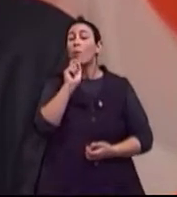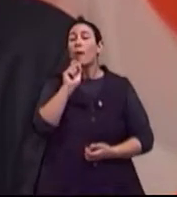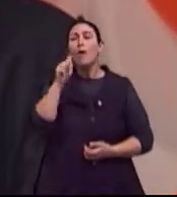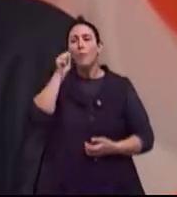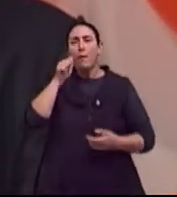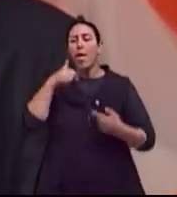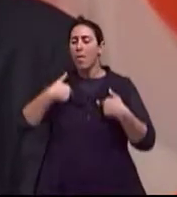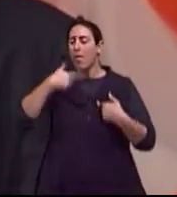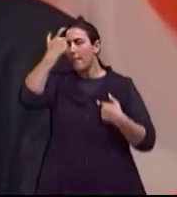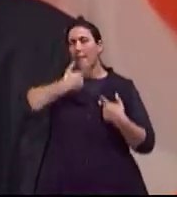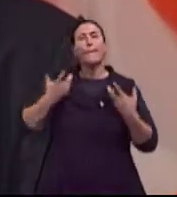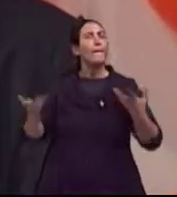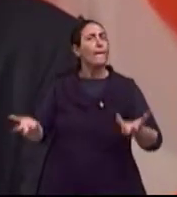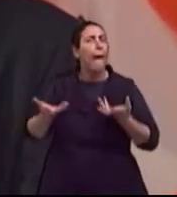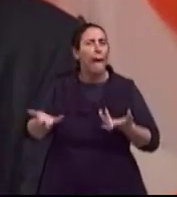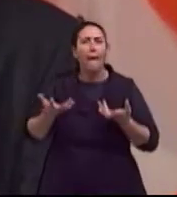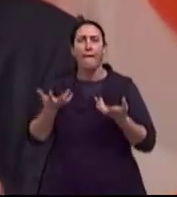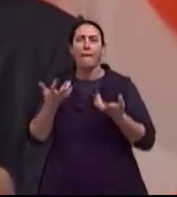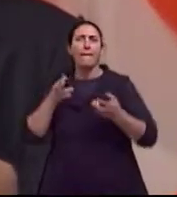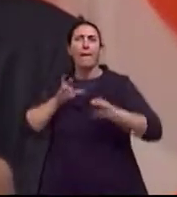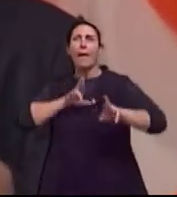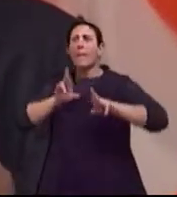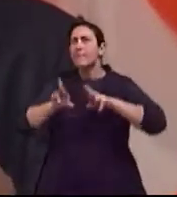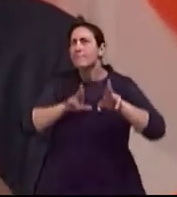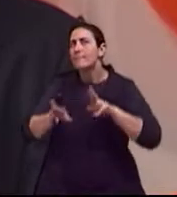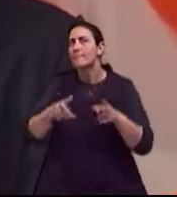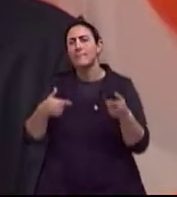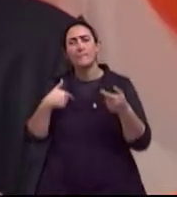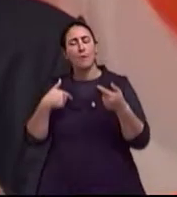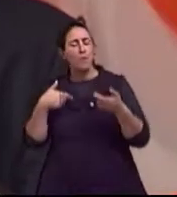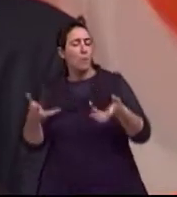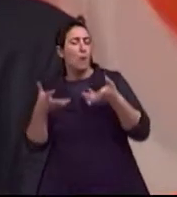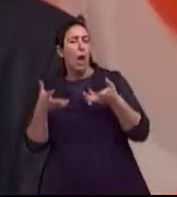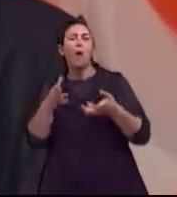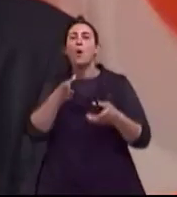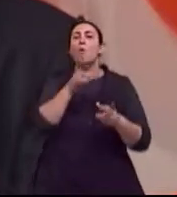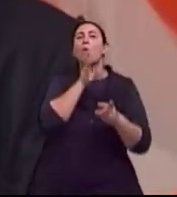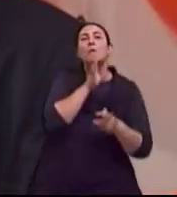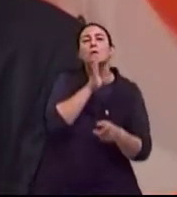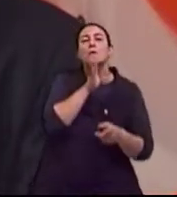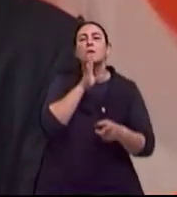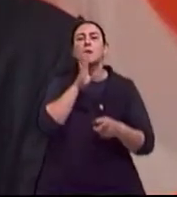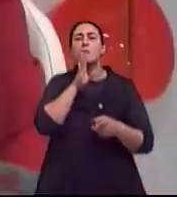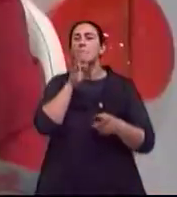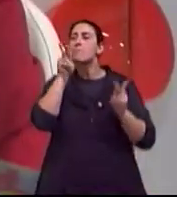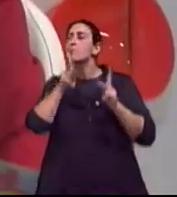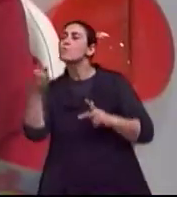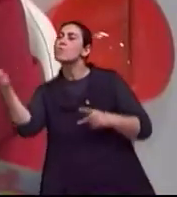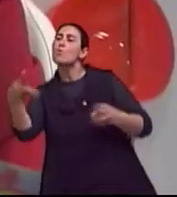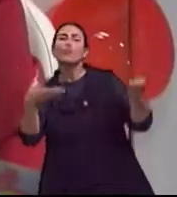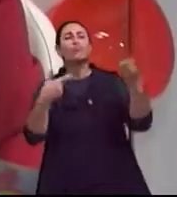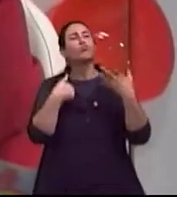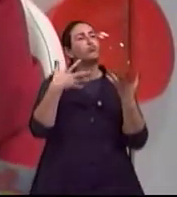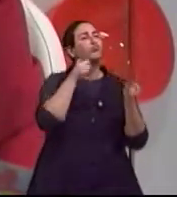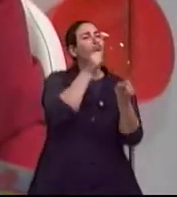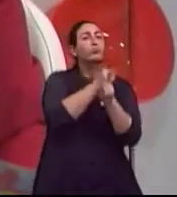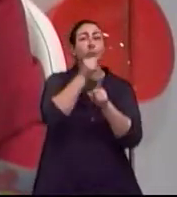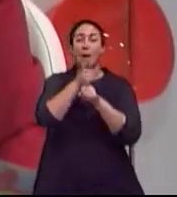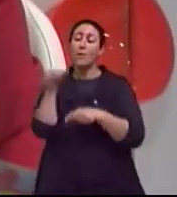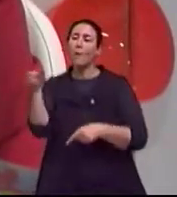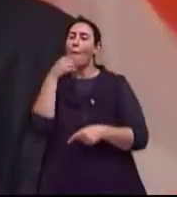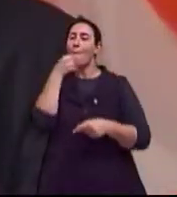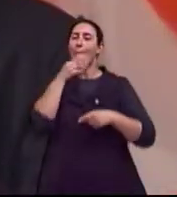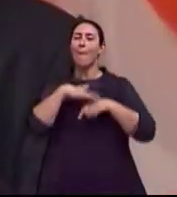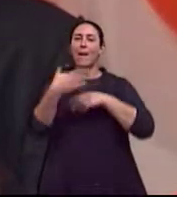relacionamentos, a fazer redes, a conhecer pessoas novas. E os homens são mais reclusos. Na